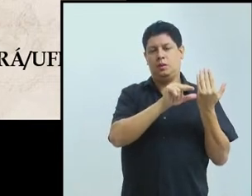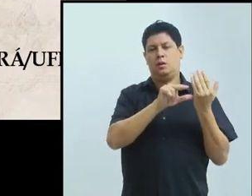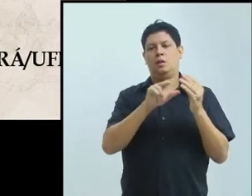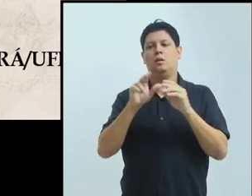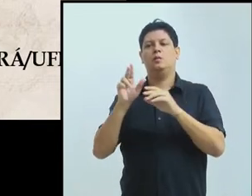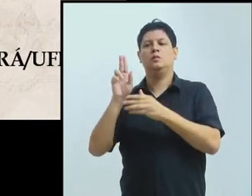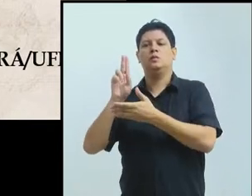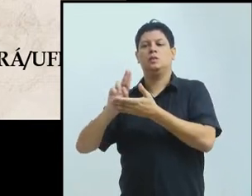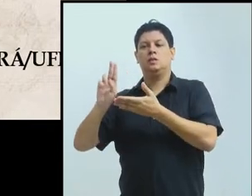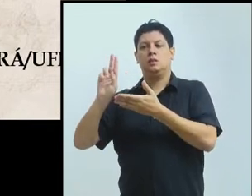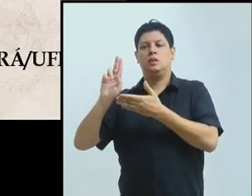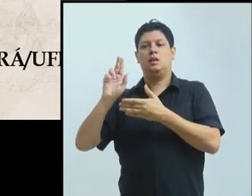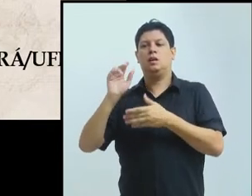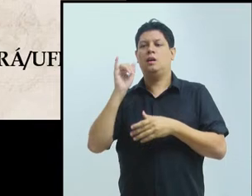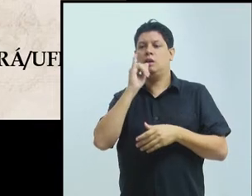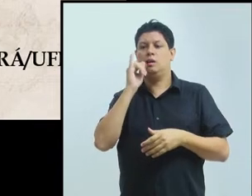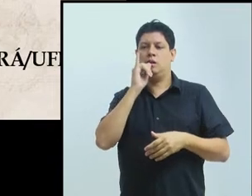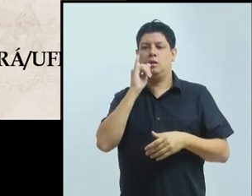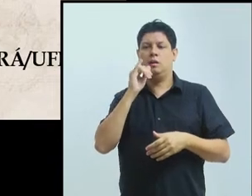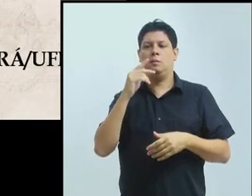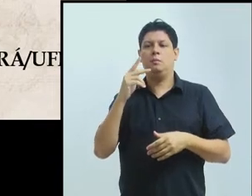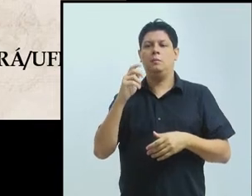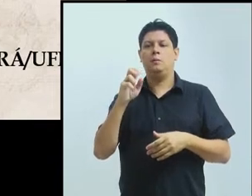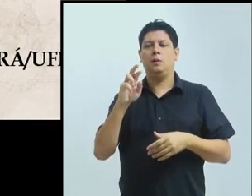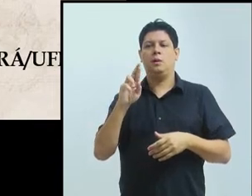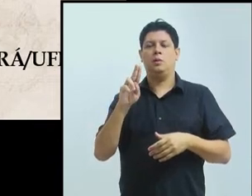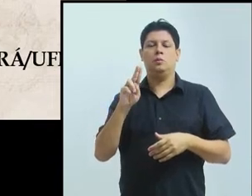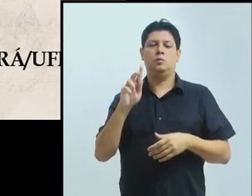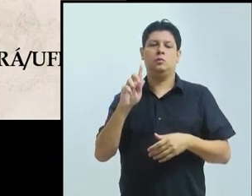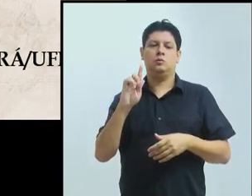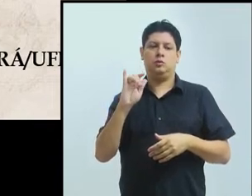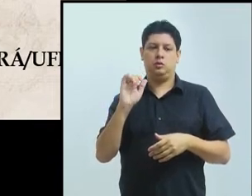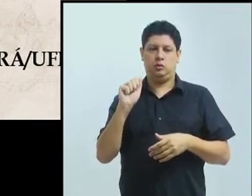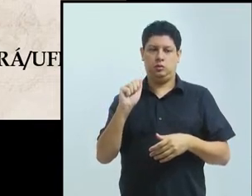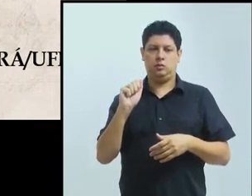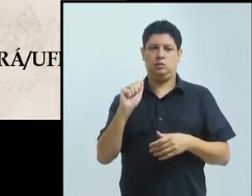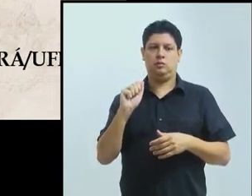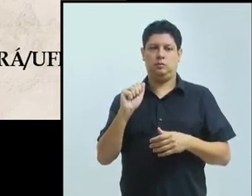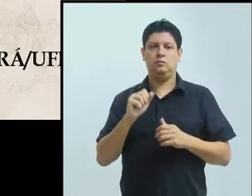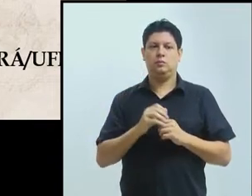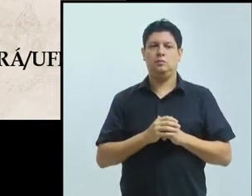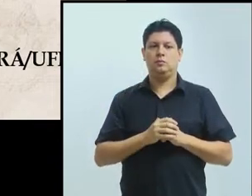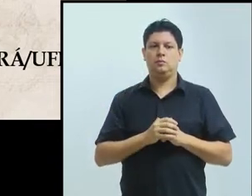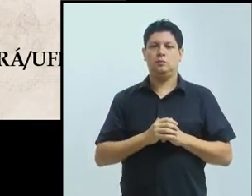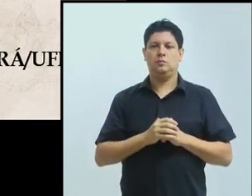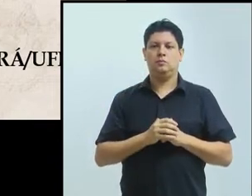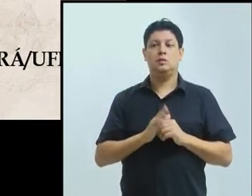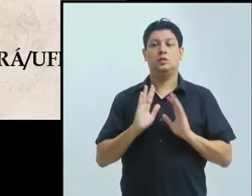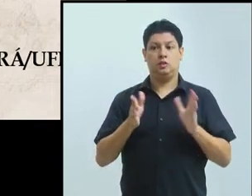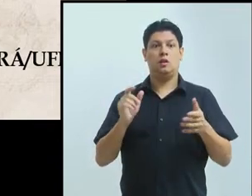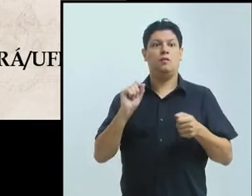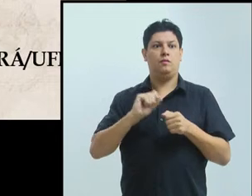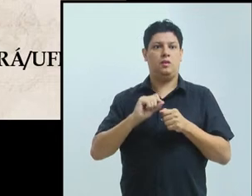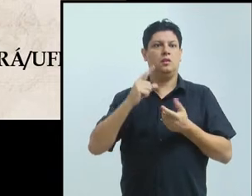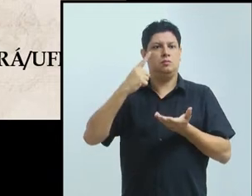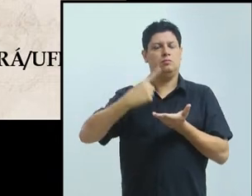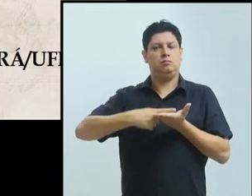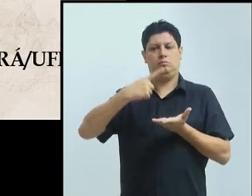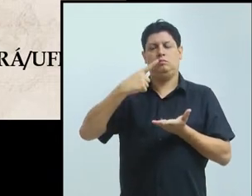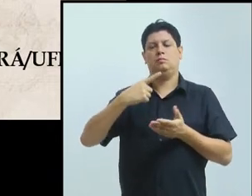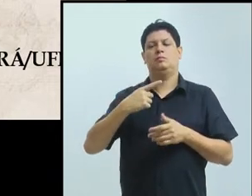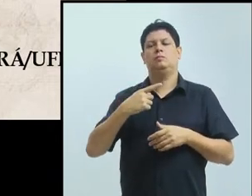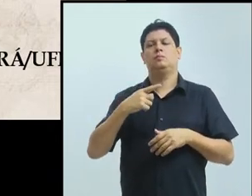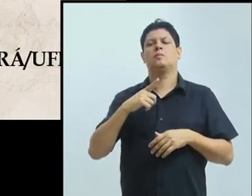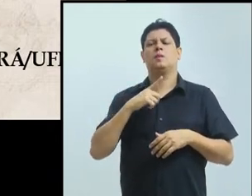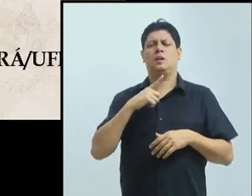do Pará. Então, exige uma grande burocracia, mas, felizmente, a Prointer tem